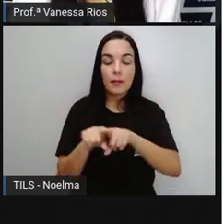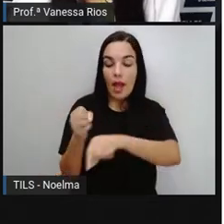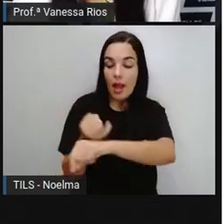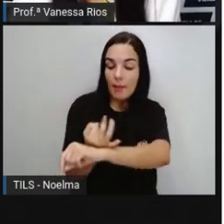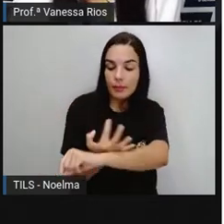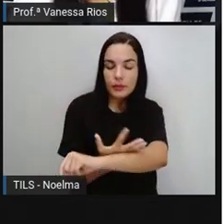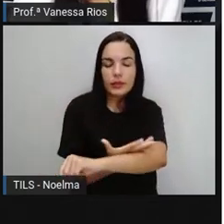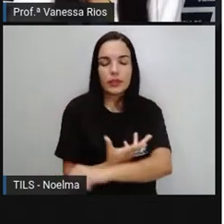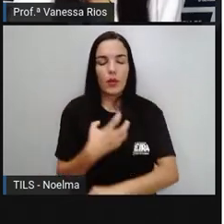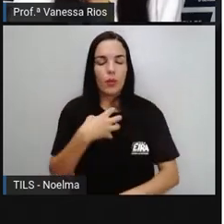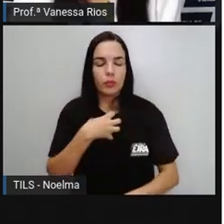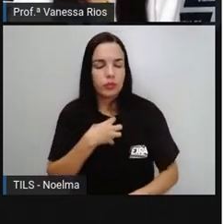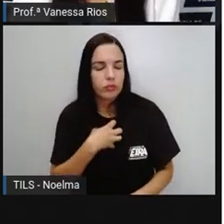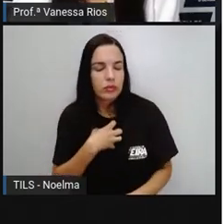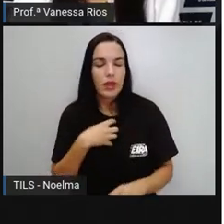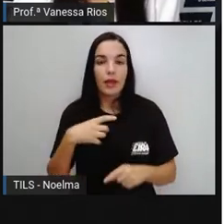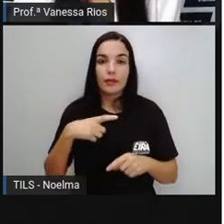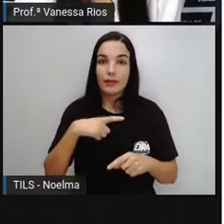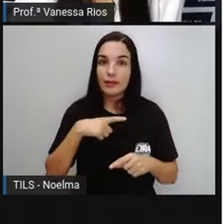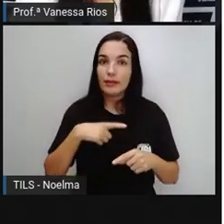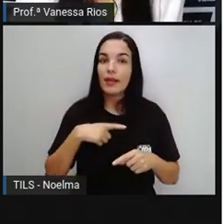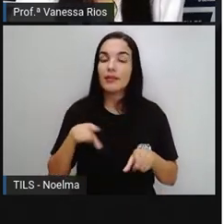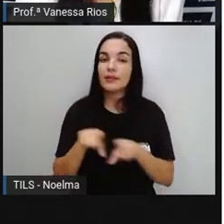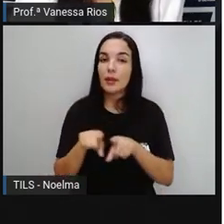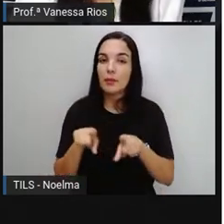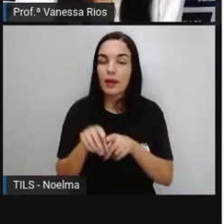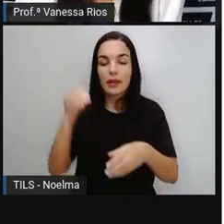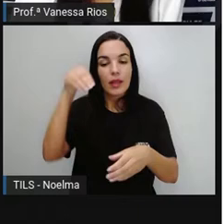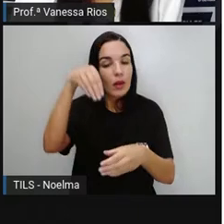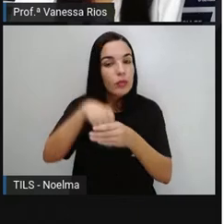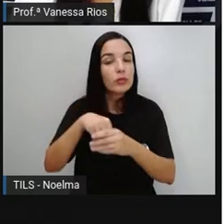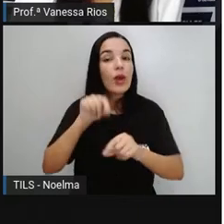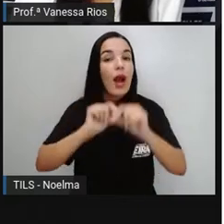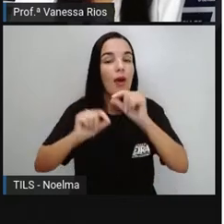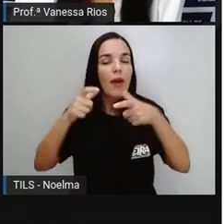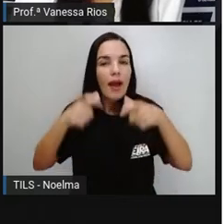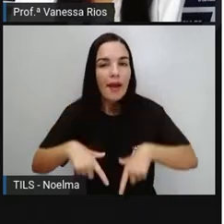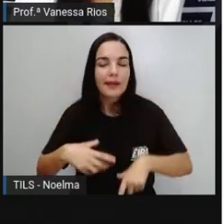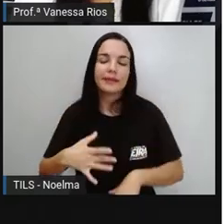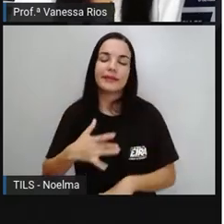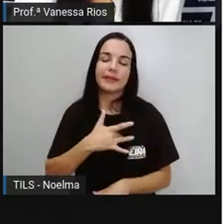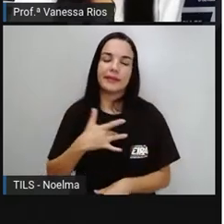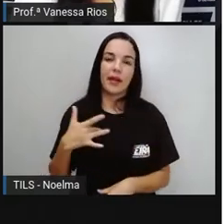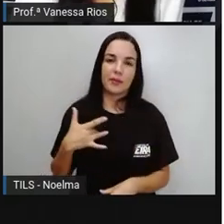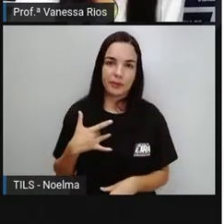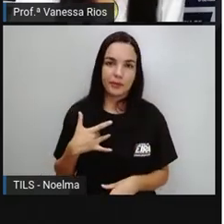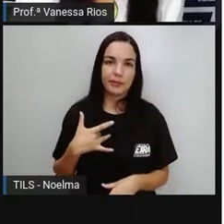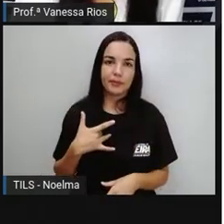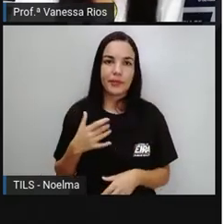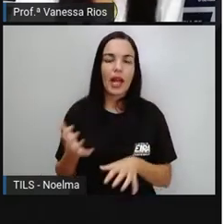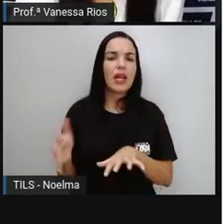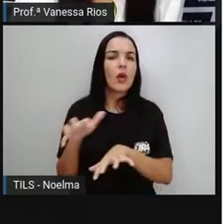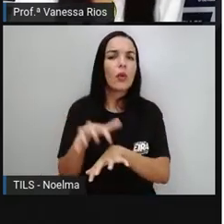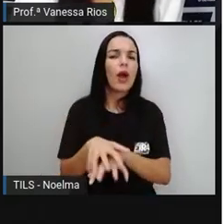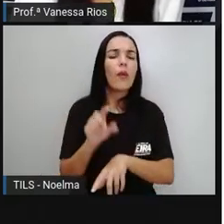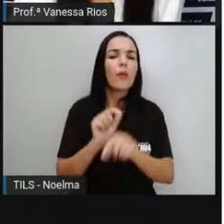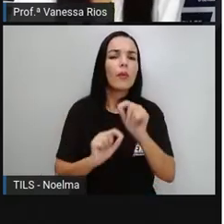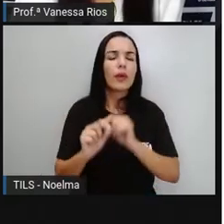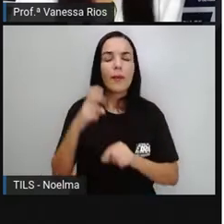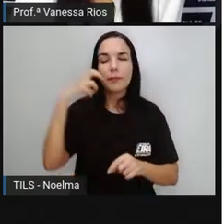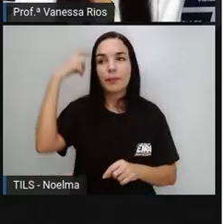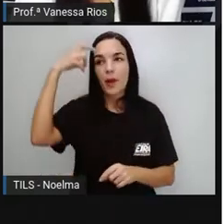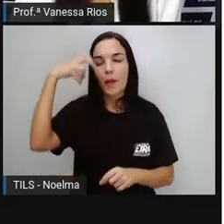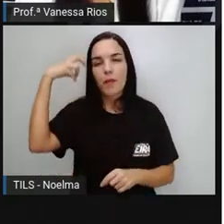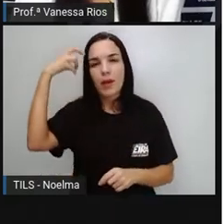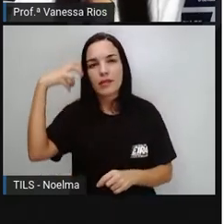incluir Diversas atividades Diversas práticas Saudáveis No seu dia a dia Incluindo aí E a preocupação